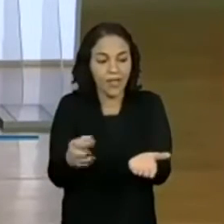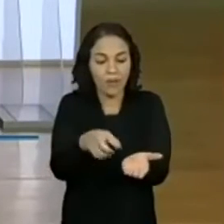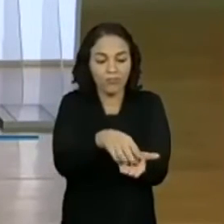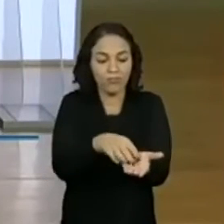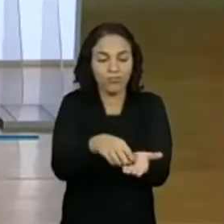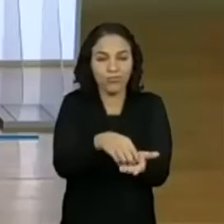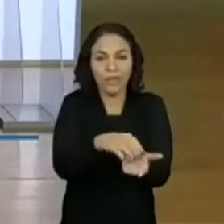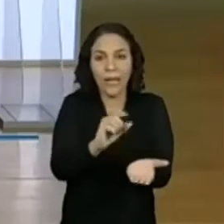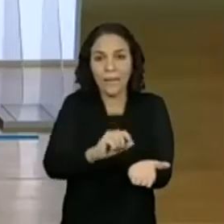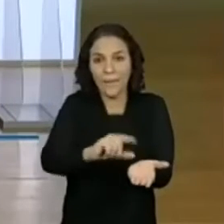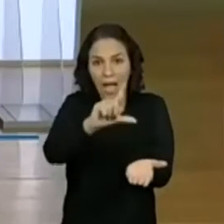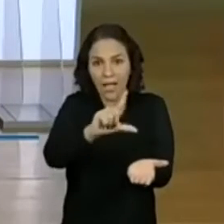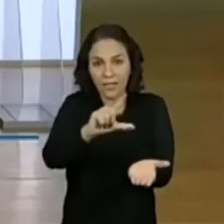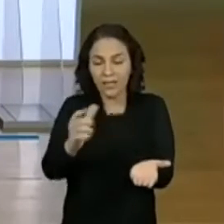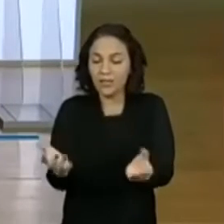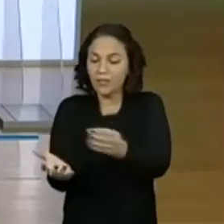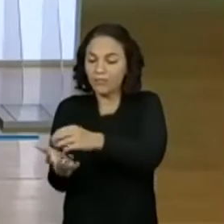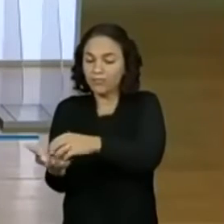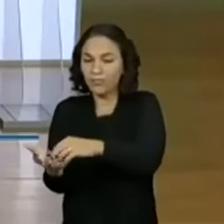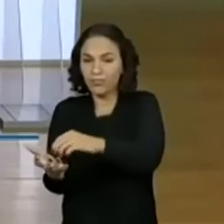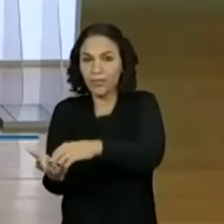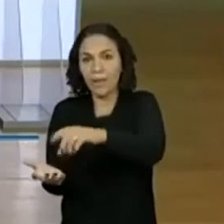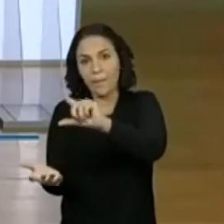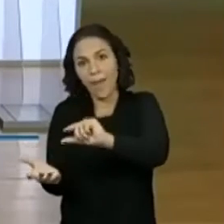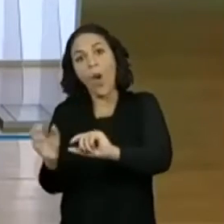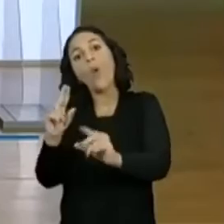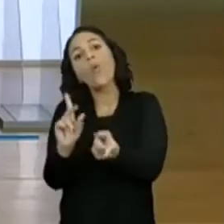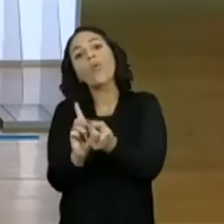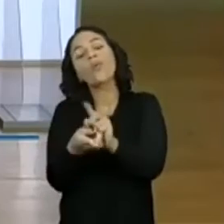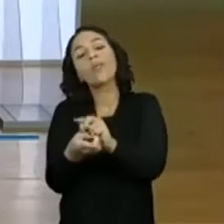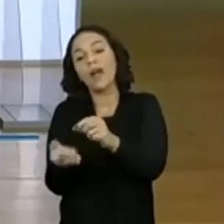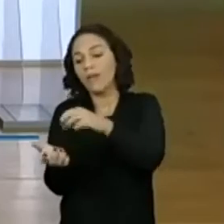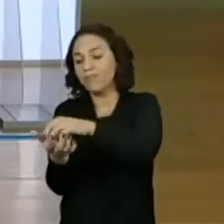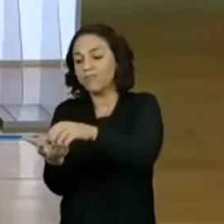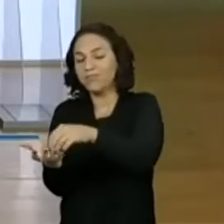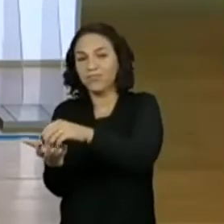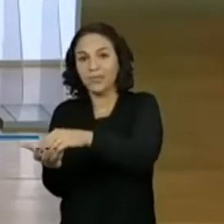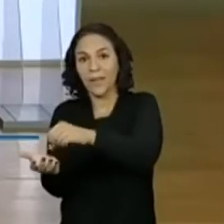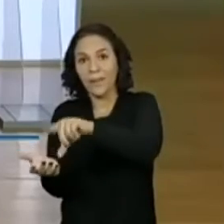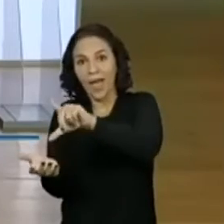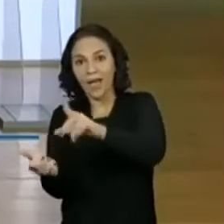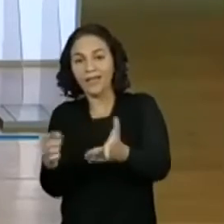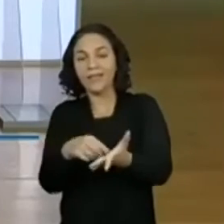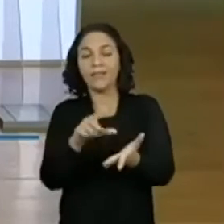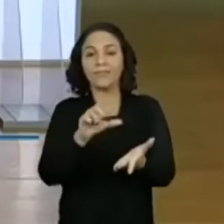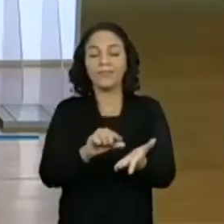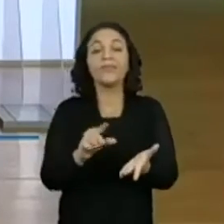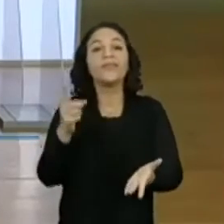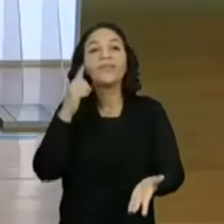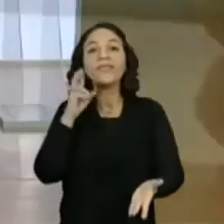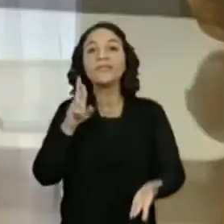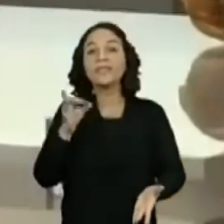rapidinho, professora? Mais uma vez rapidinho. Olha, já tem gente respondendo e eu acho que estão respondendo certo, hein? Curre-curre.